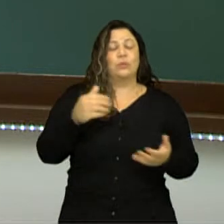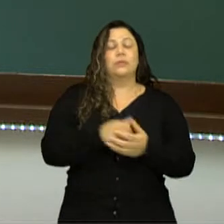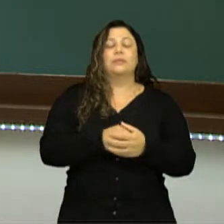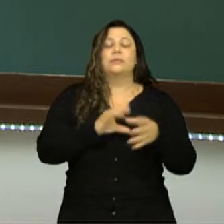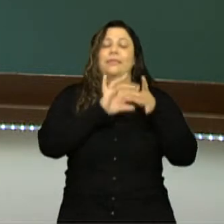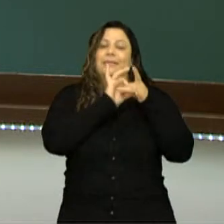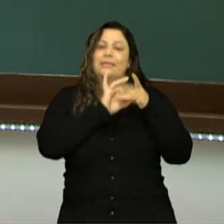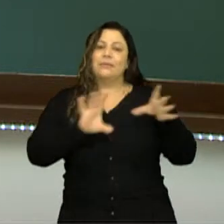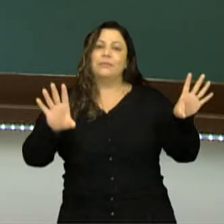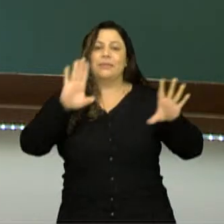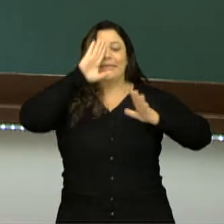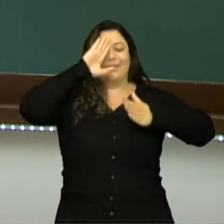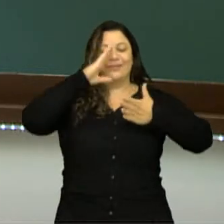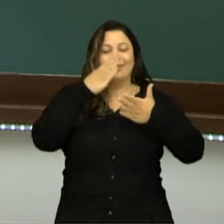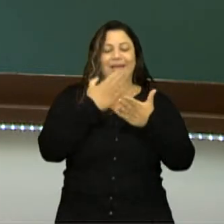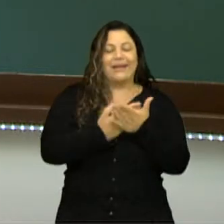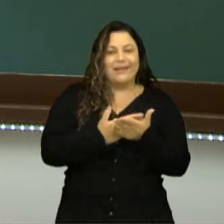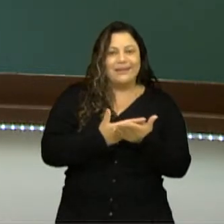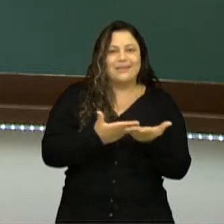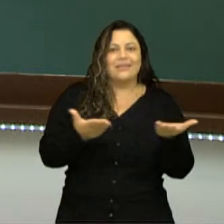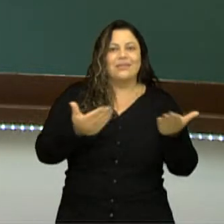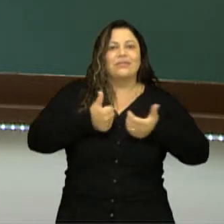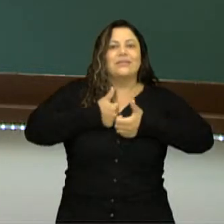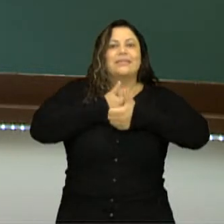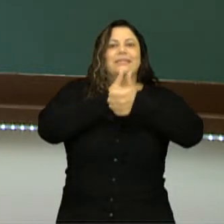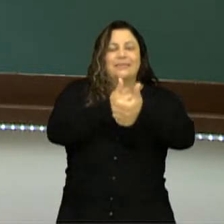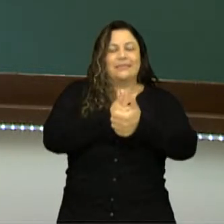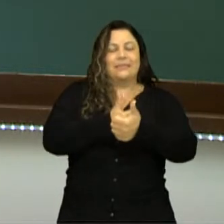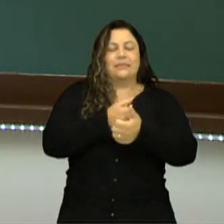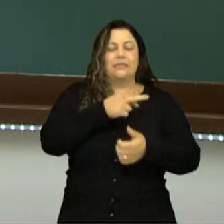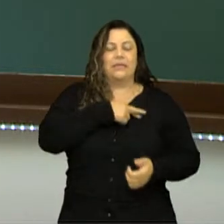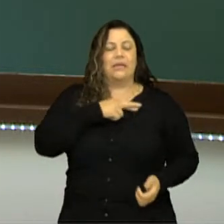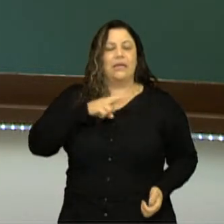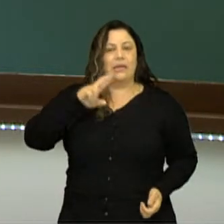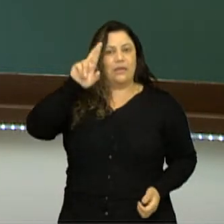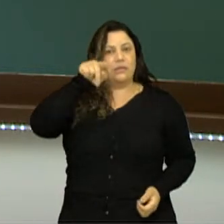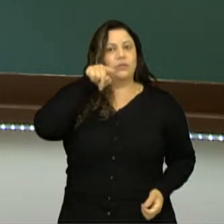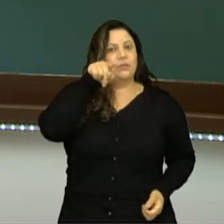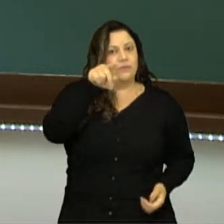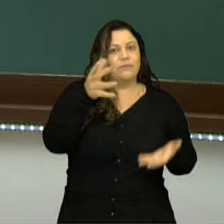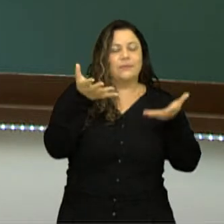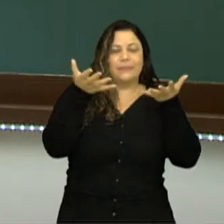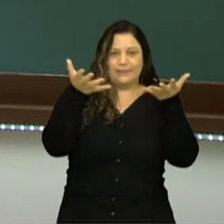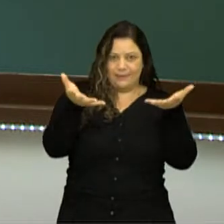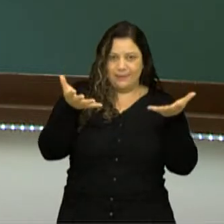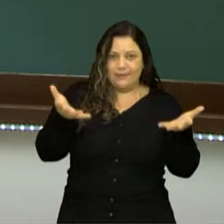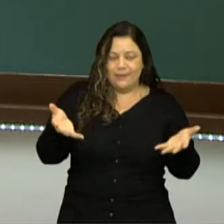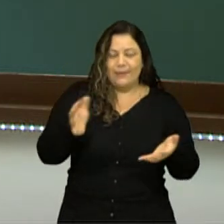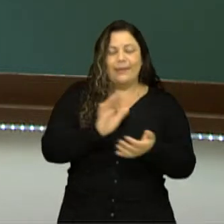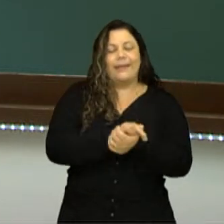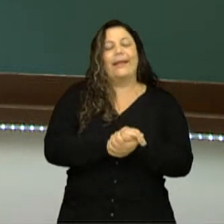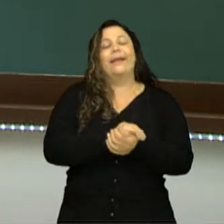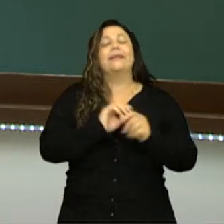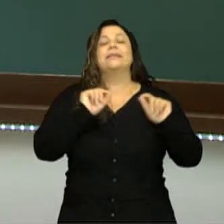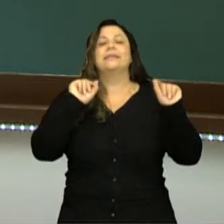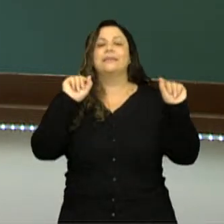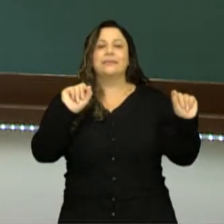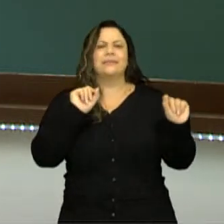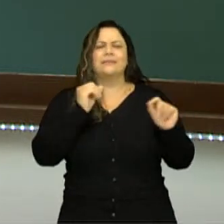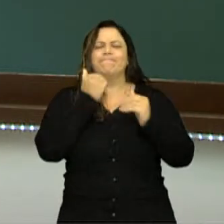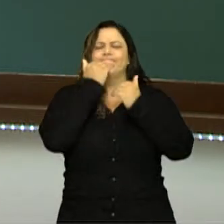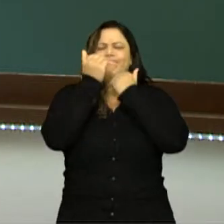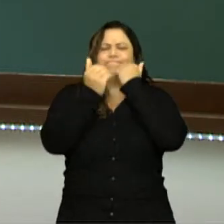crença, de acreditar, de seguir a religião que você quer sem que haja nenhum